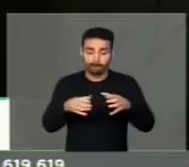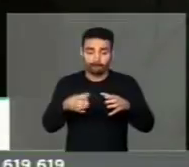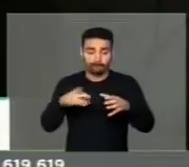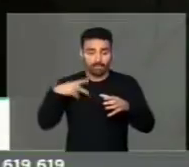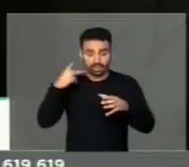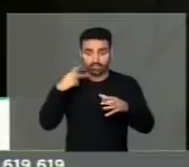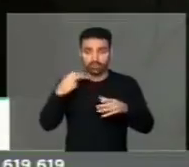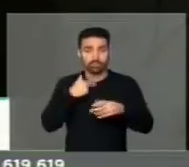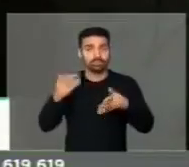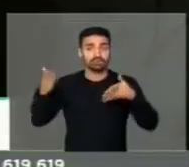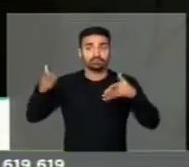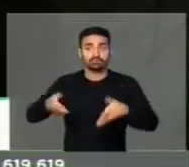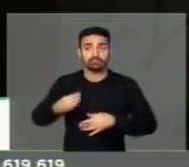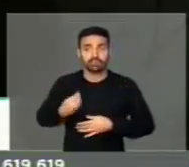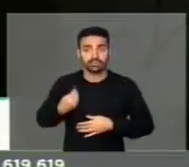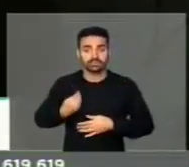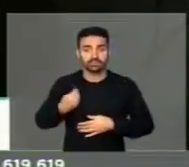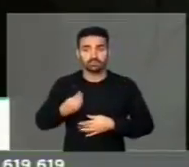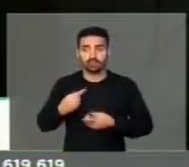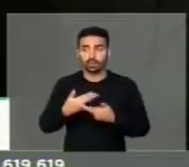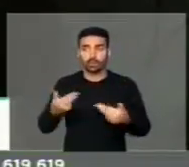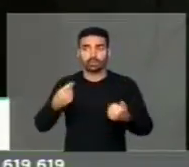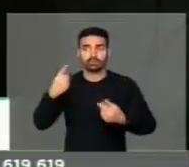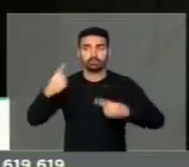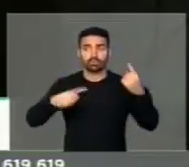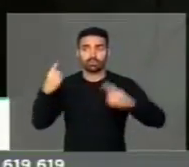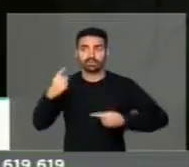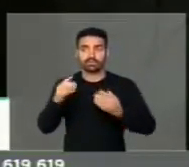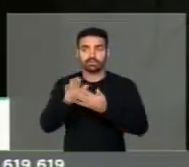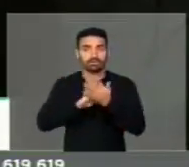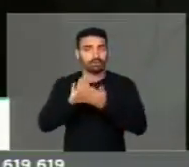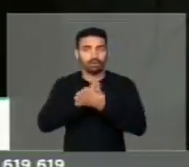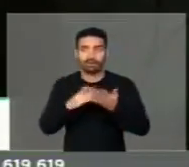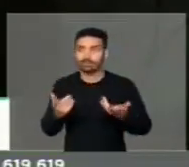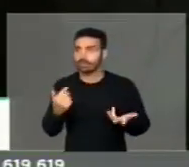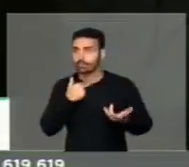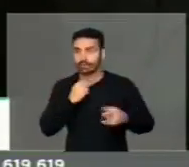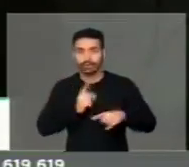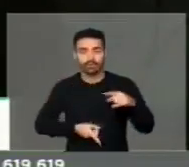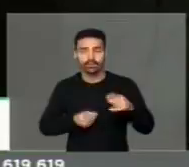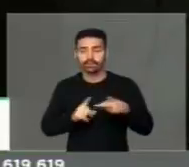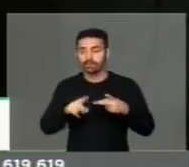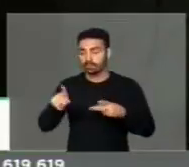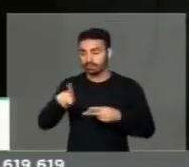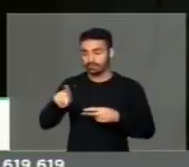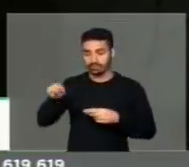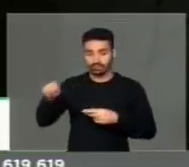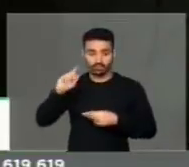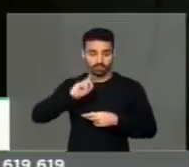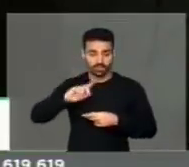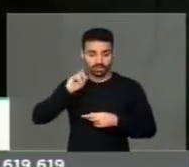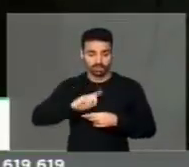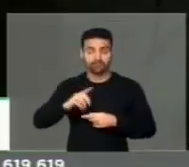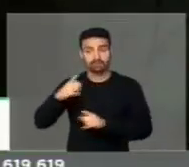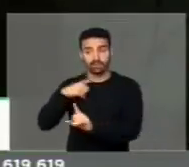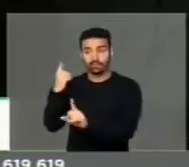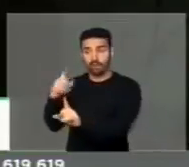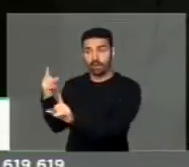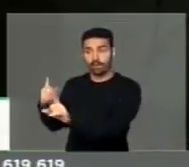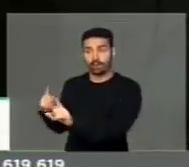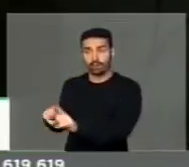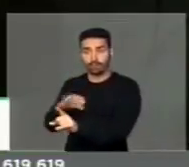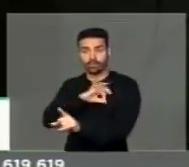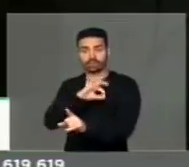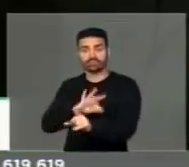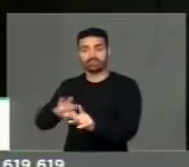participar de eventos políticos, de nenhum tipo de manifestação. Nós temos uma professora em Minas Gerais que está sendo perseguida pela